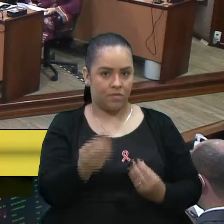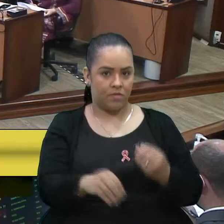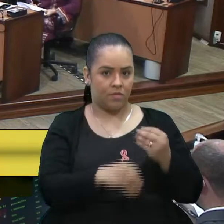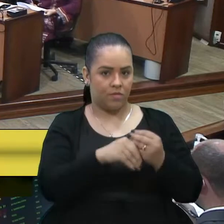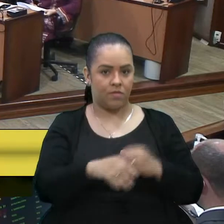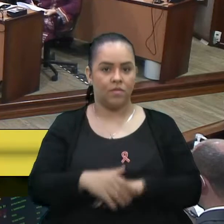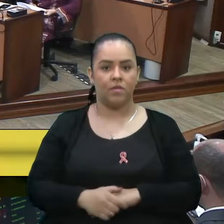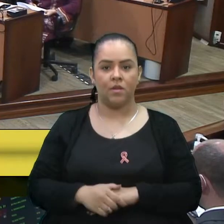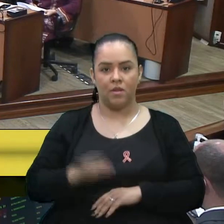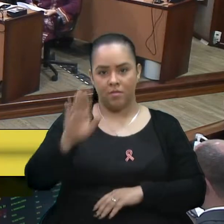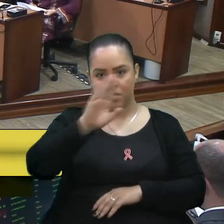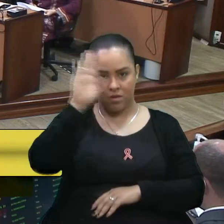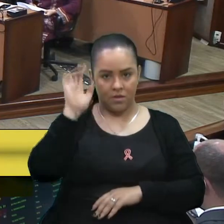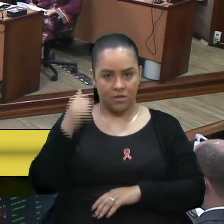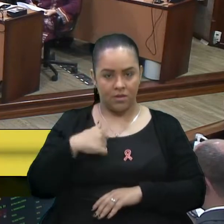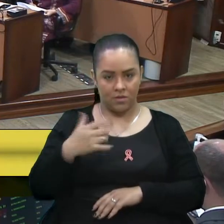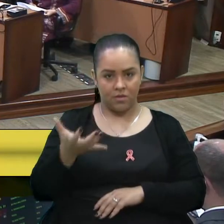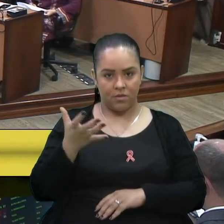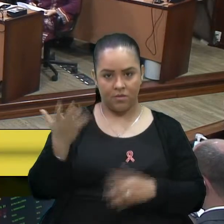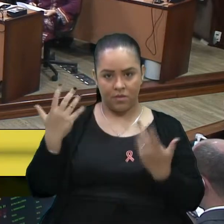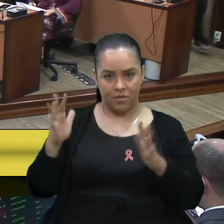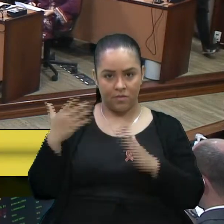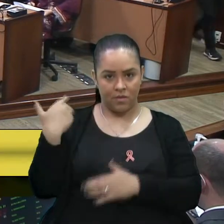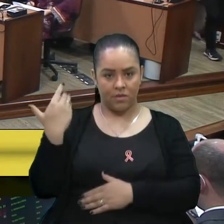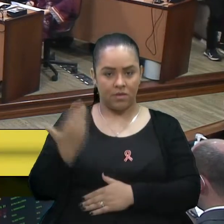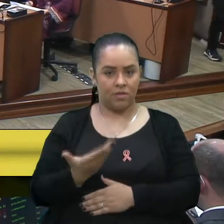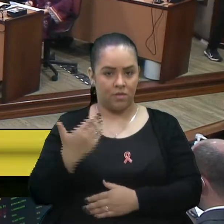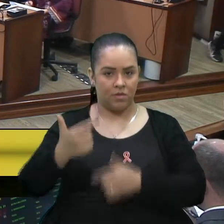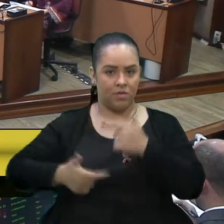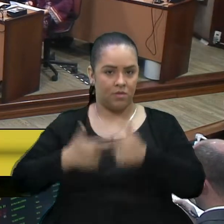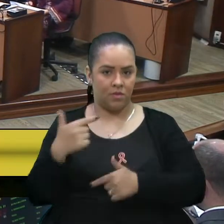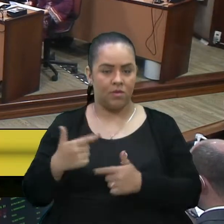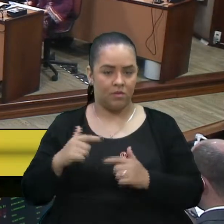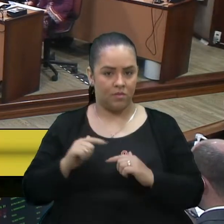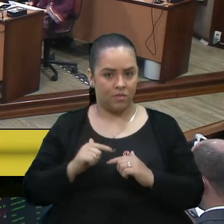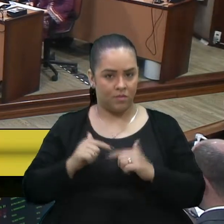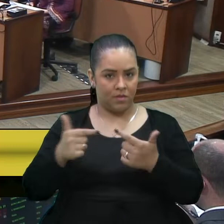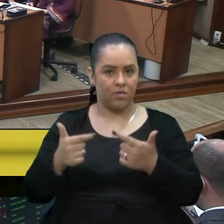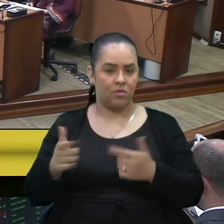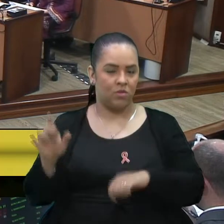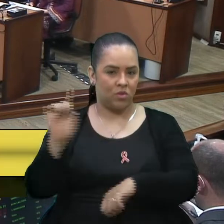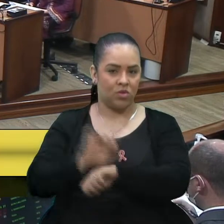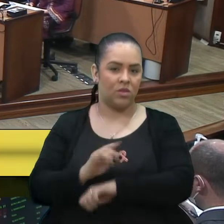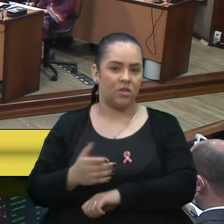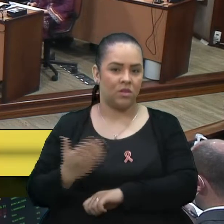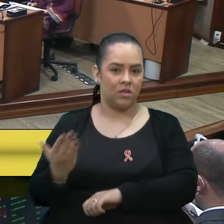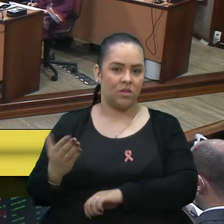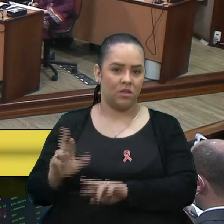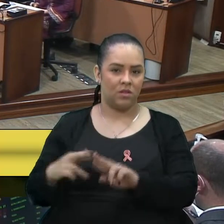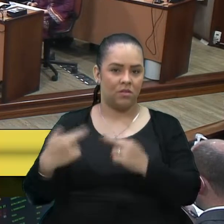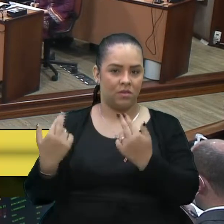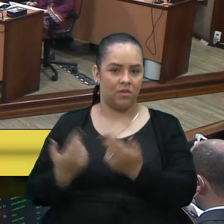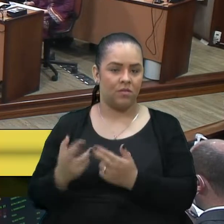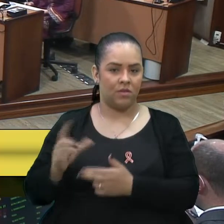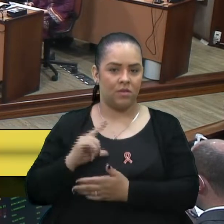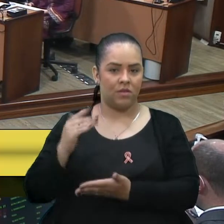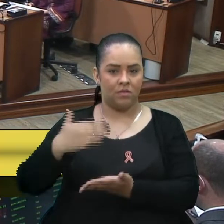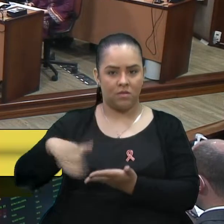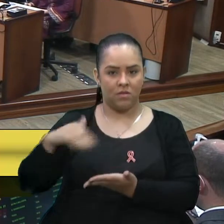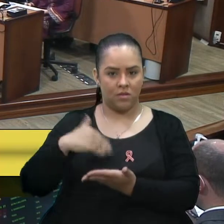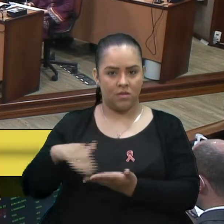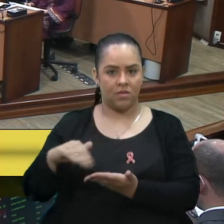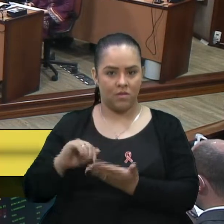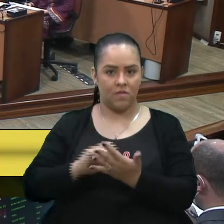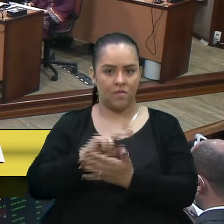Bressan, eu quero parabenizar o senhor, até mesmo pelo trabalho executado naquele dia da reunião lá com a secretária e os